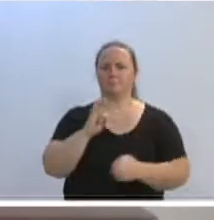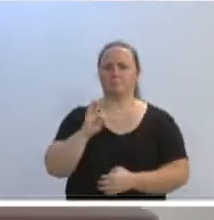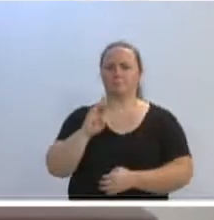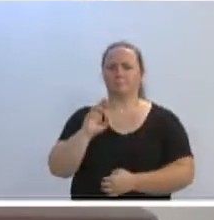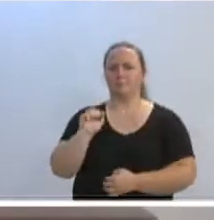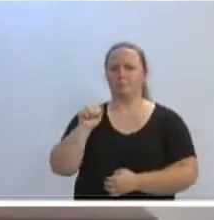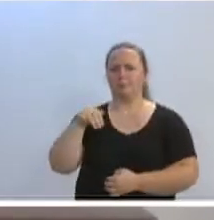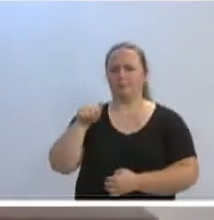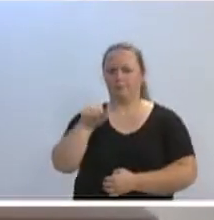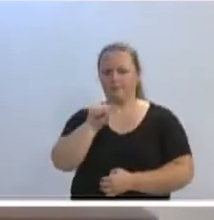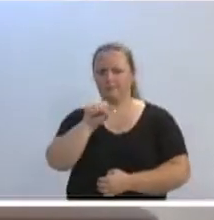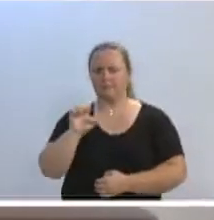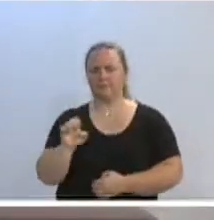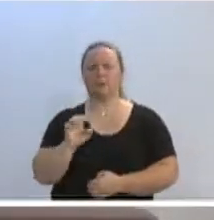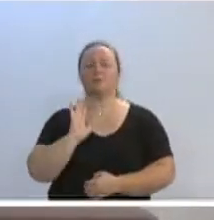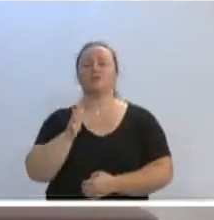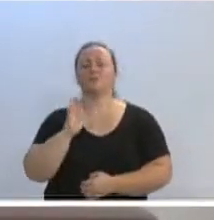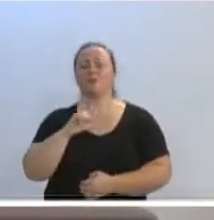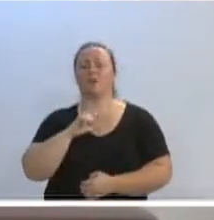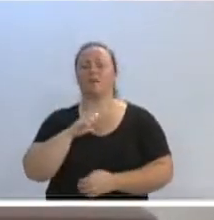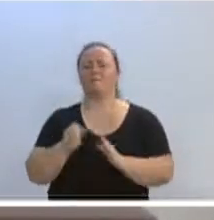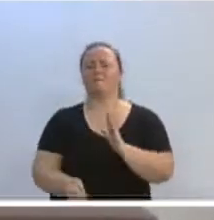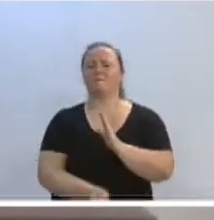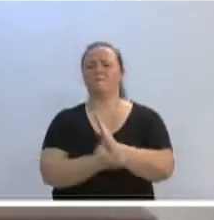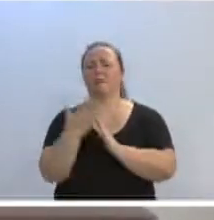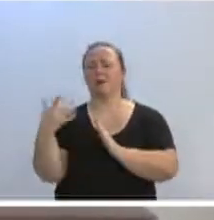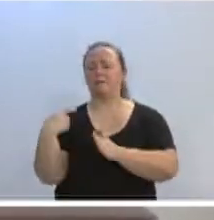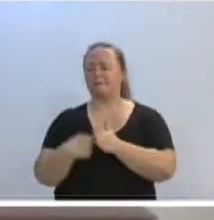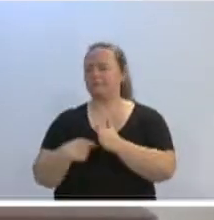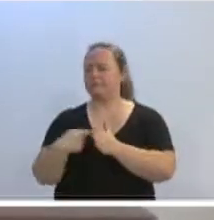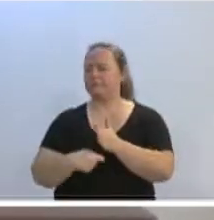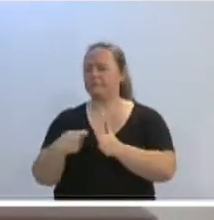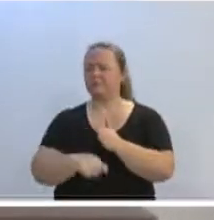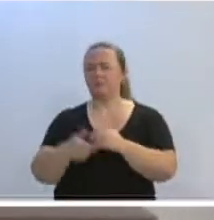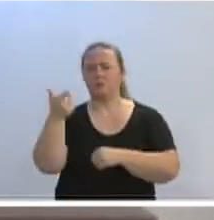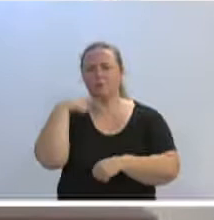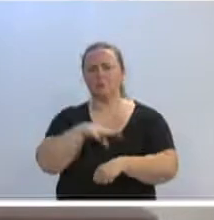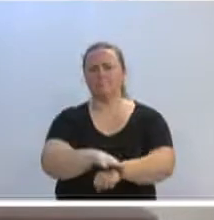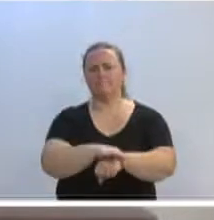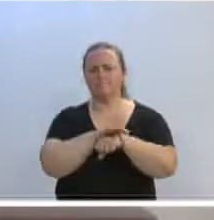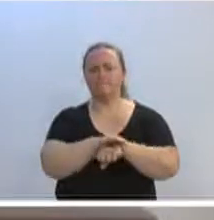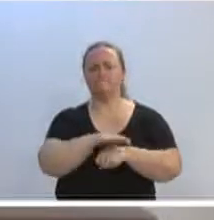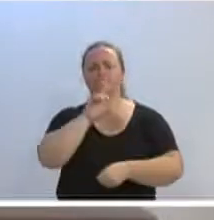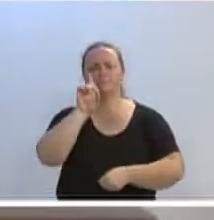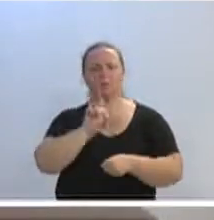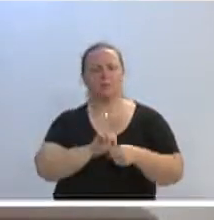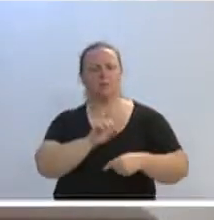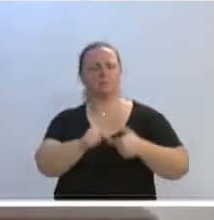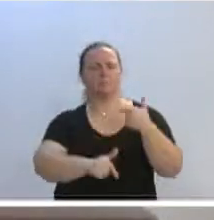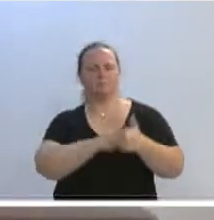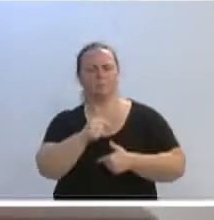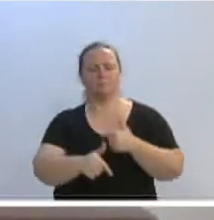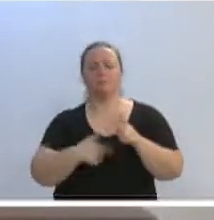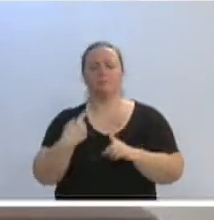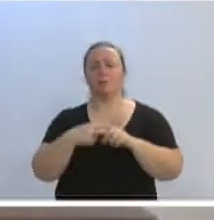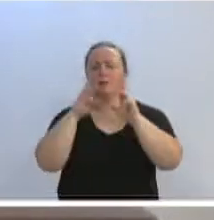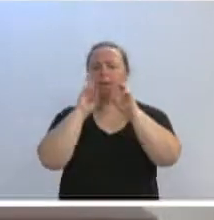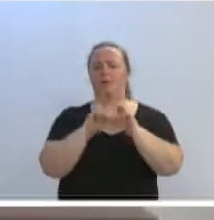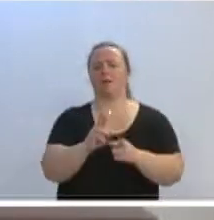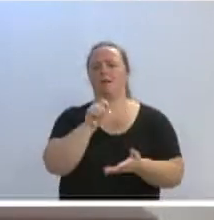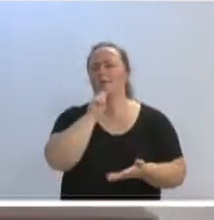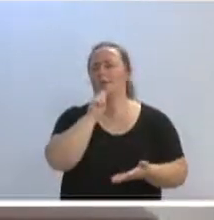onde mobilizações diversas estão sendo feitas, na luta pelos direitos de inúmeros trabalhadores, trabalhadores que estão tendo seus direitos desrespeitados,